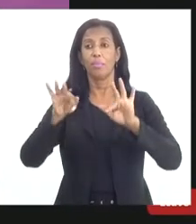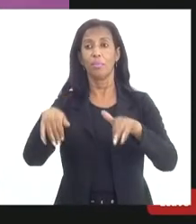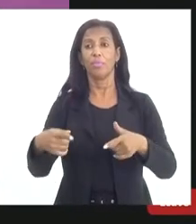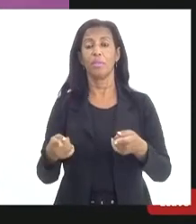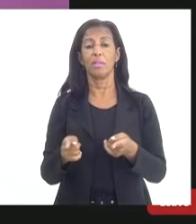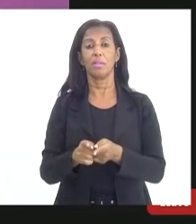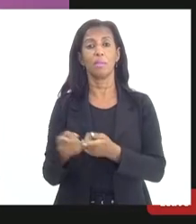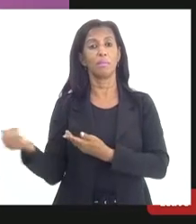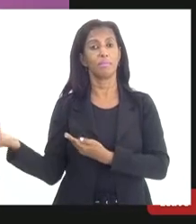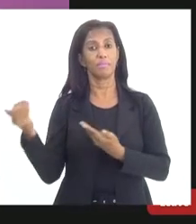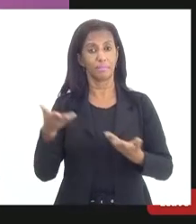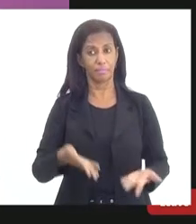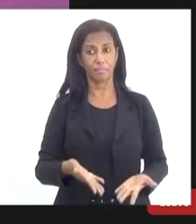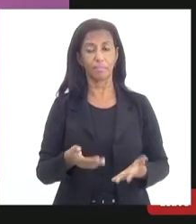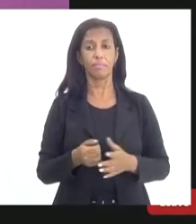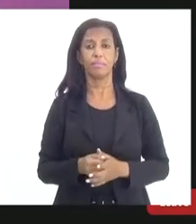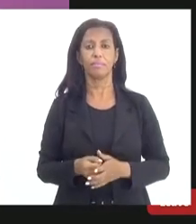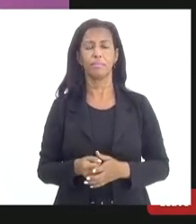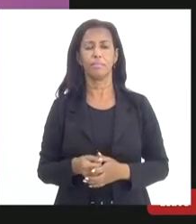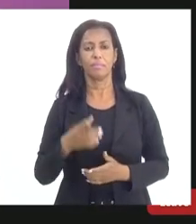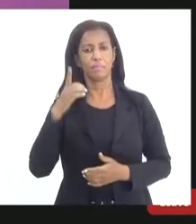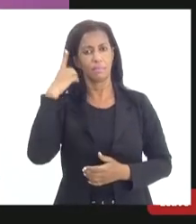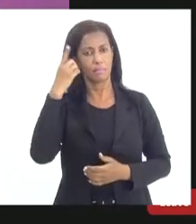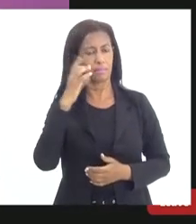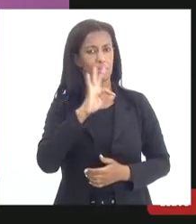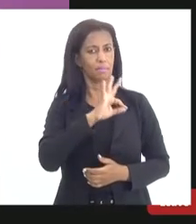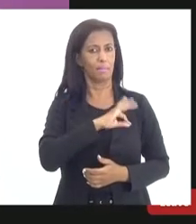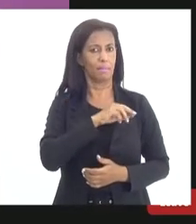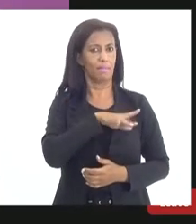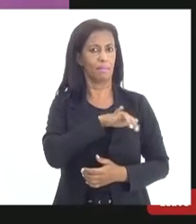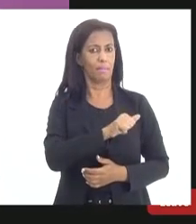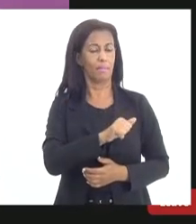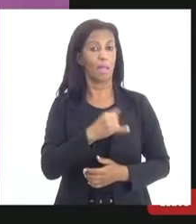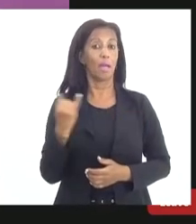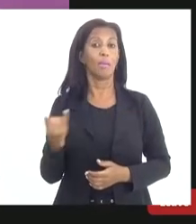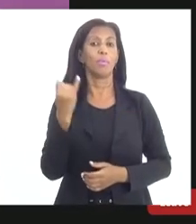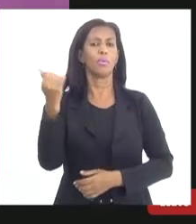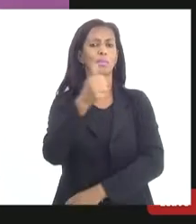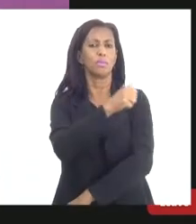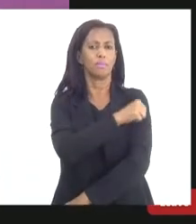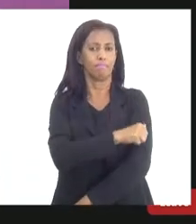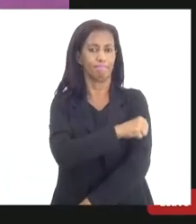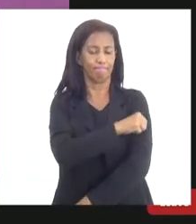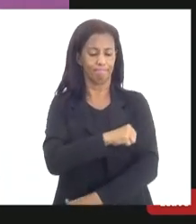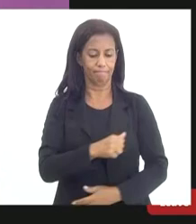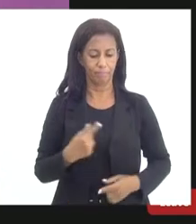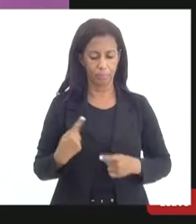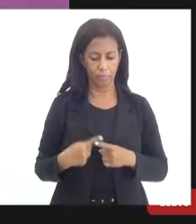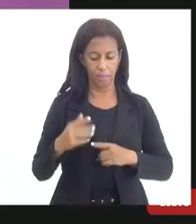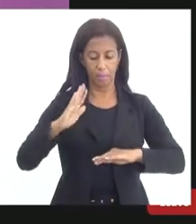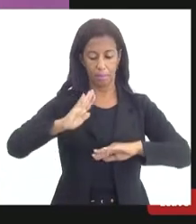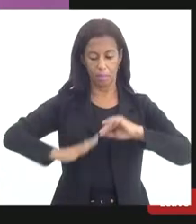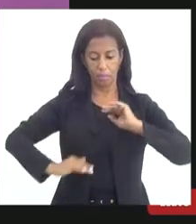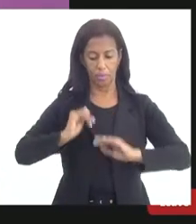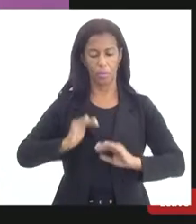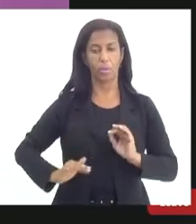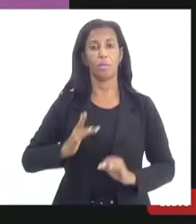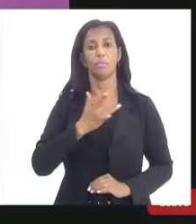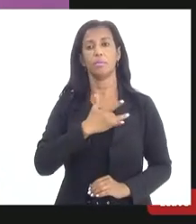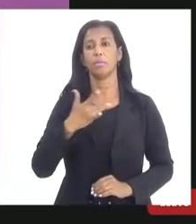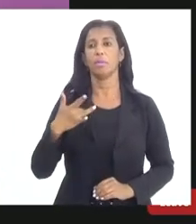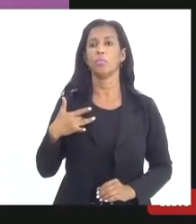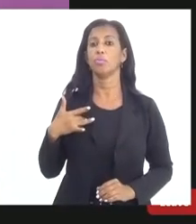trazer também deputada Marta Rocha a importância da enfermagem porque profissional de saúde